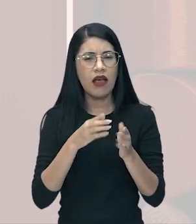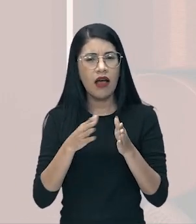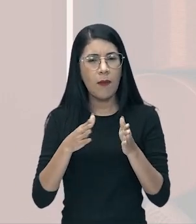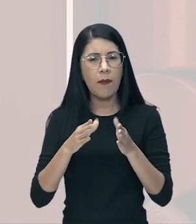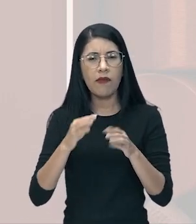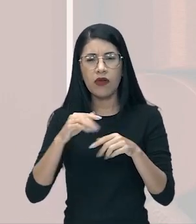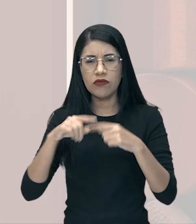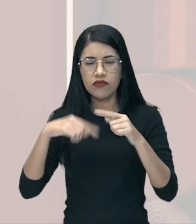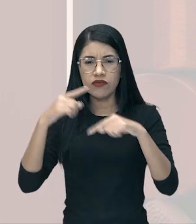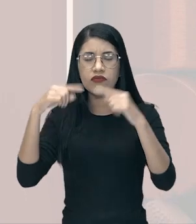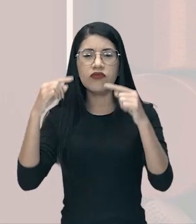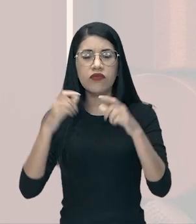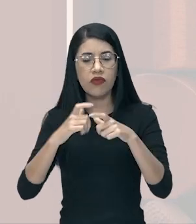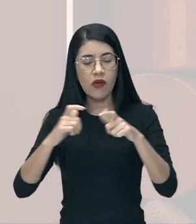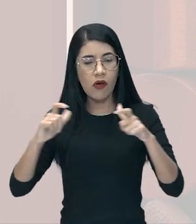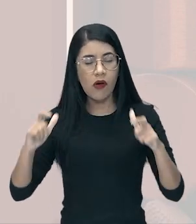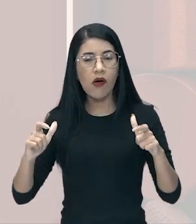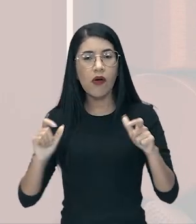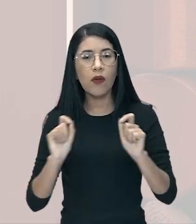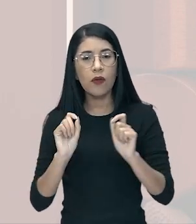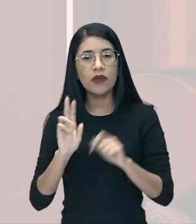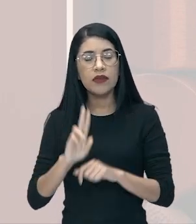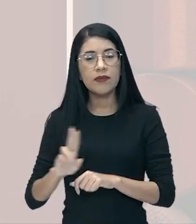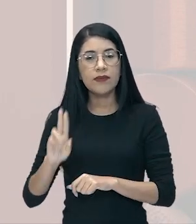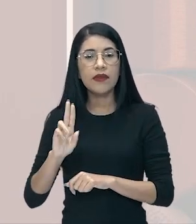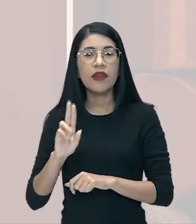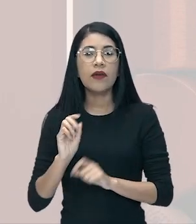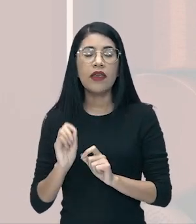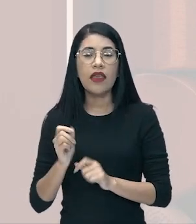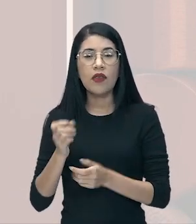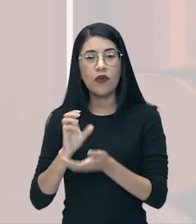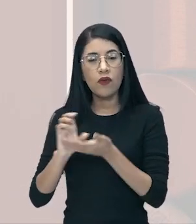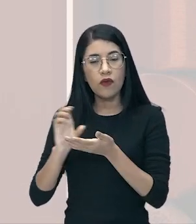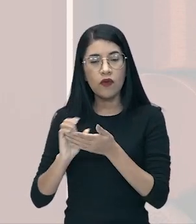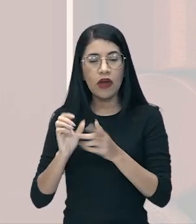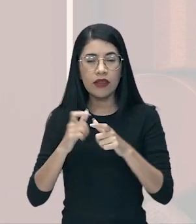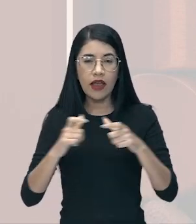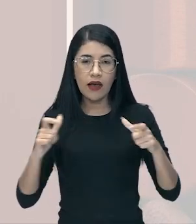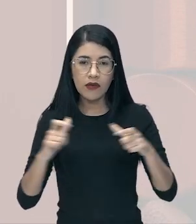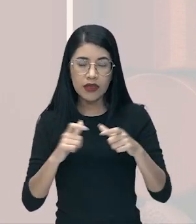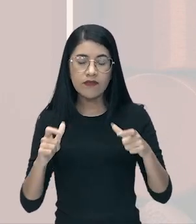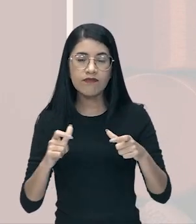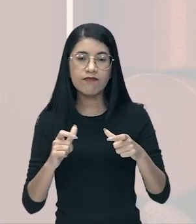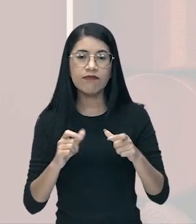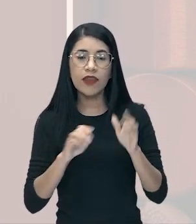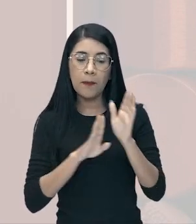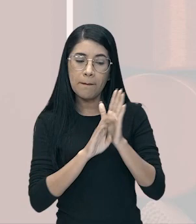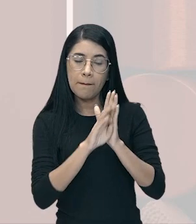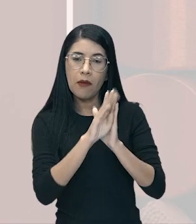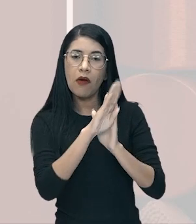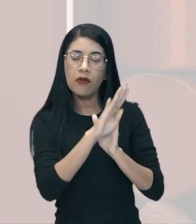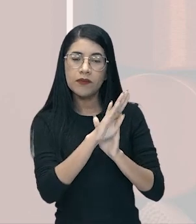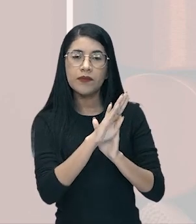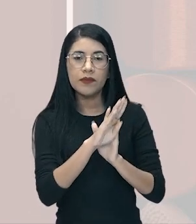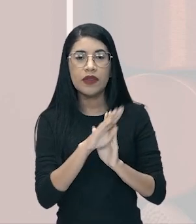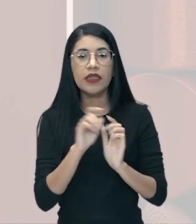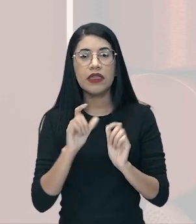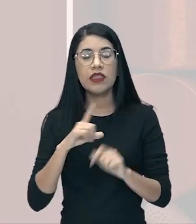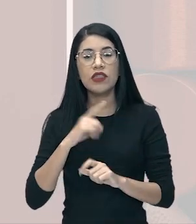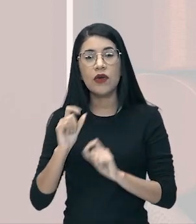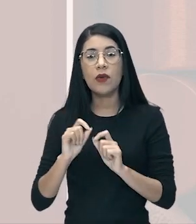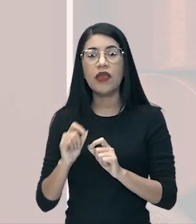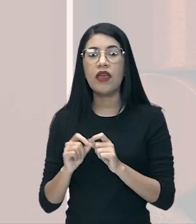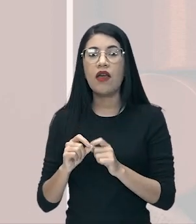entre os americanos pegar o seu dinheiro e investir em ações da Bolsa de Valores, já que existia uma grande